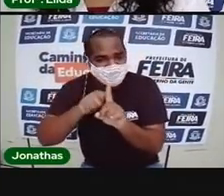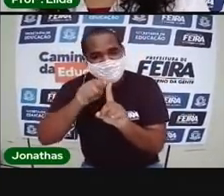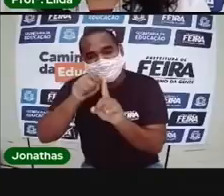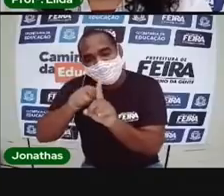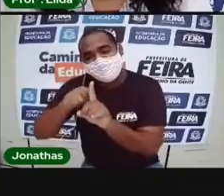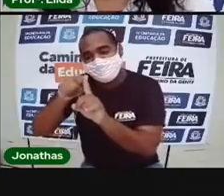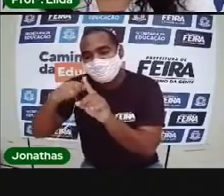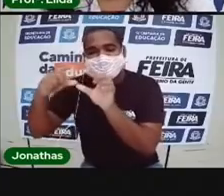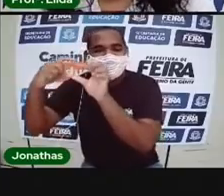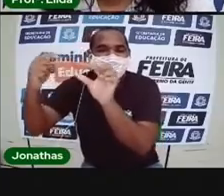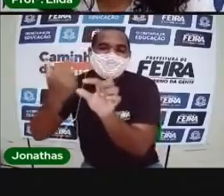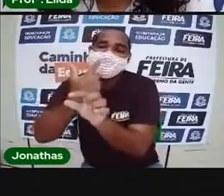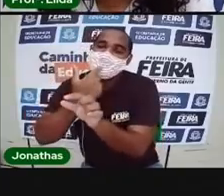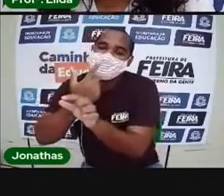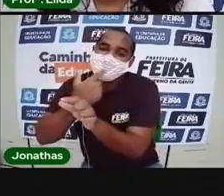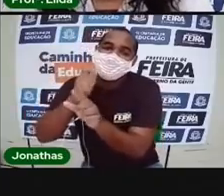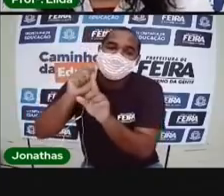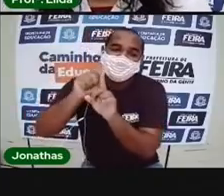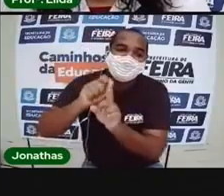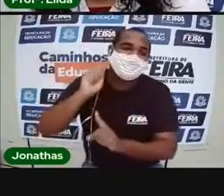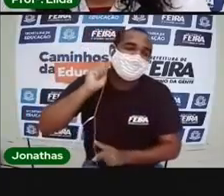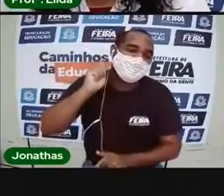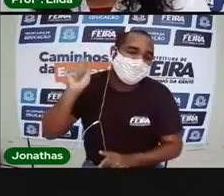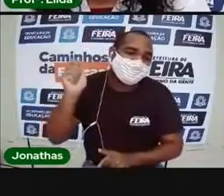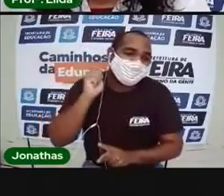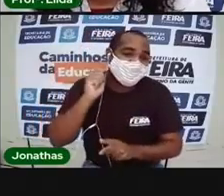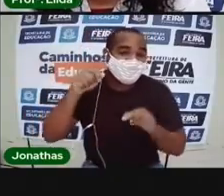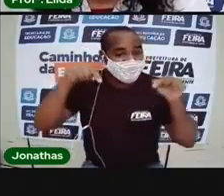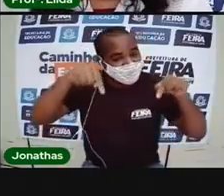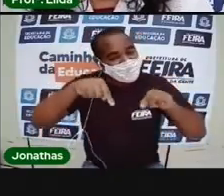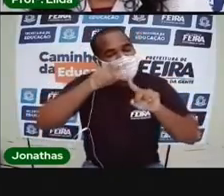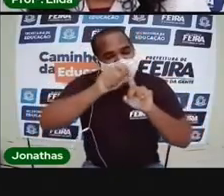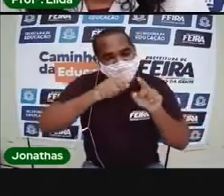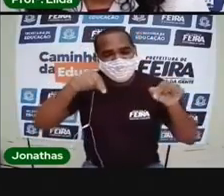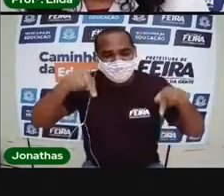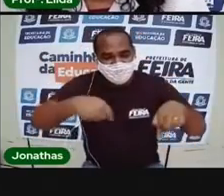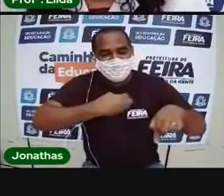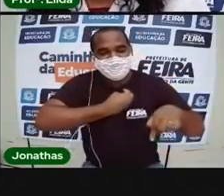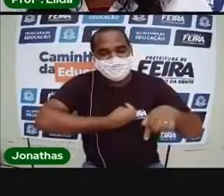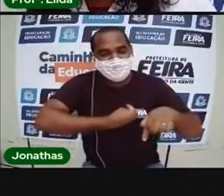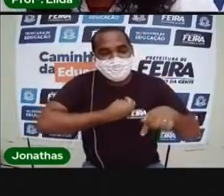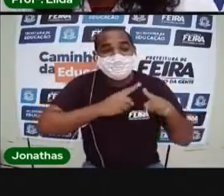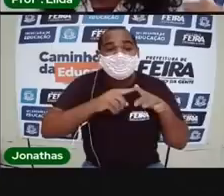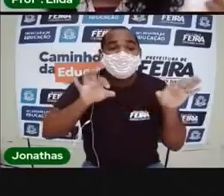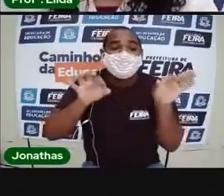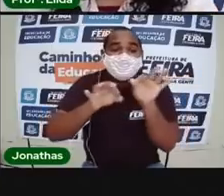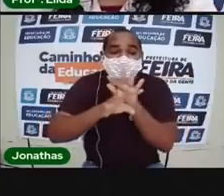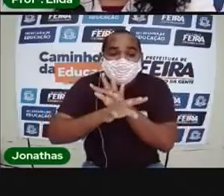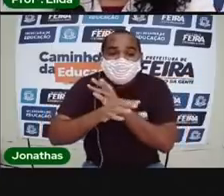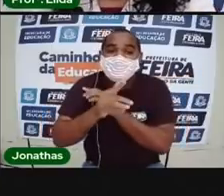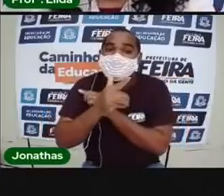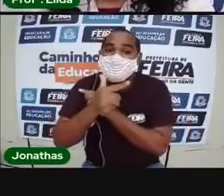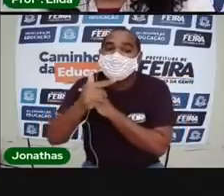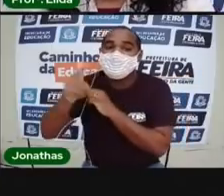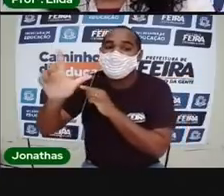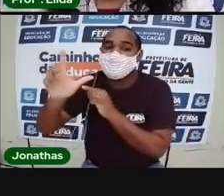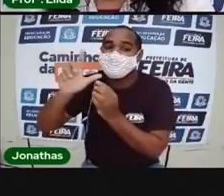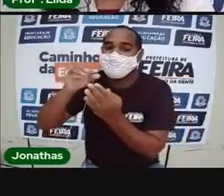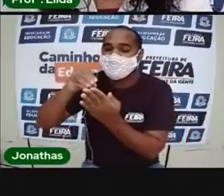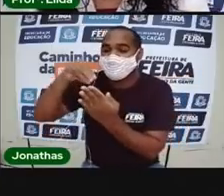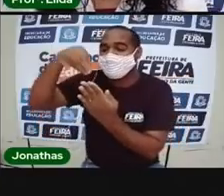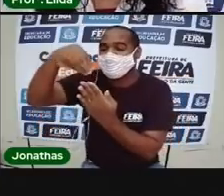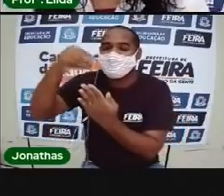O mês de abril, que é o mês que nós estamos. Quando esse mês acabar, é uma outra folha de